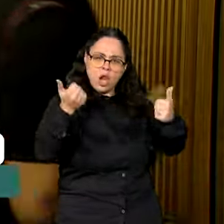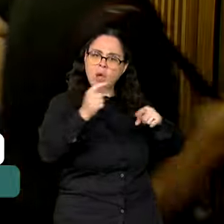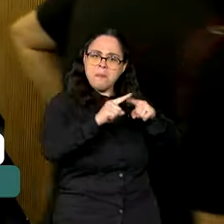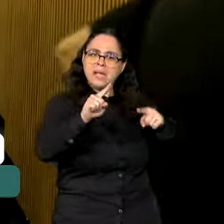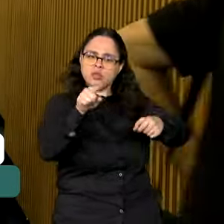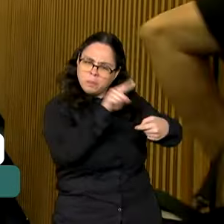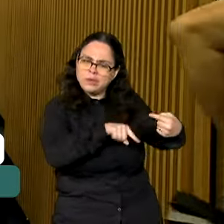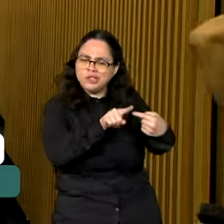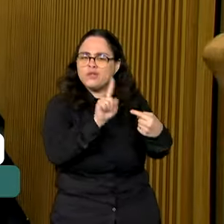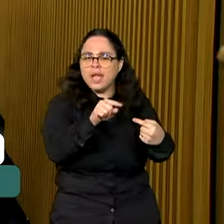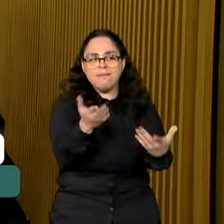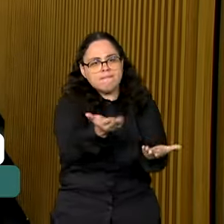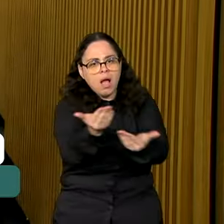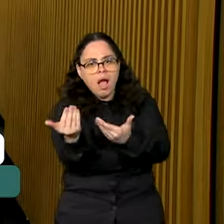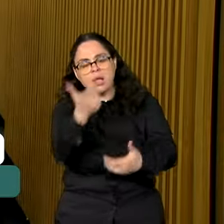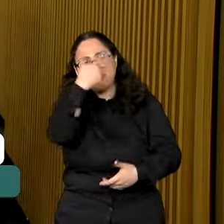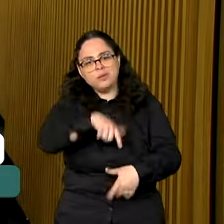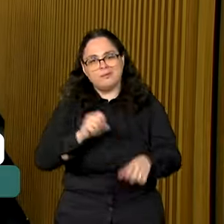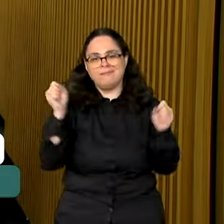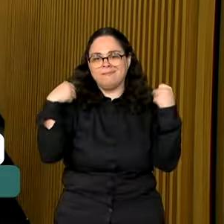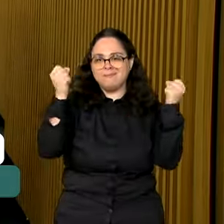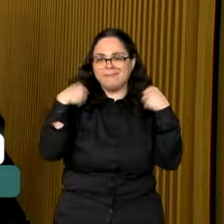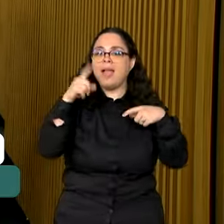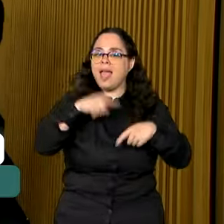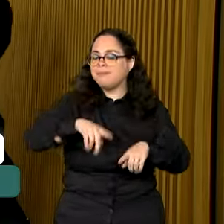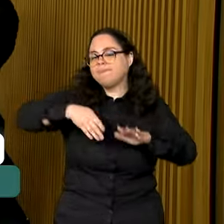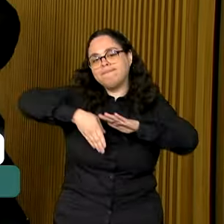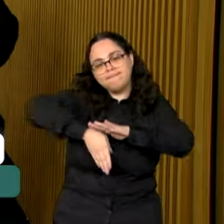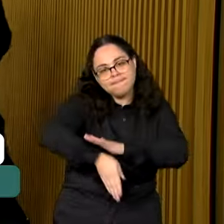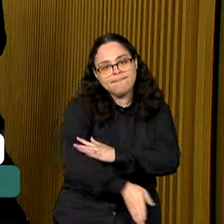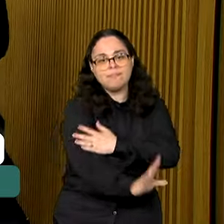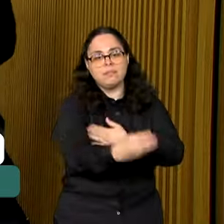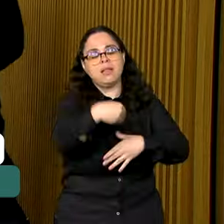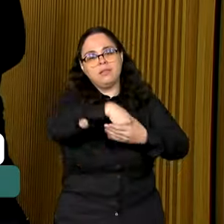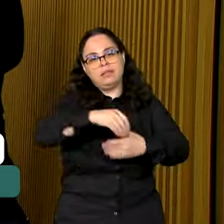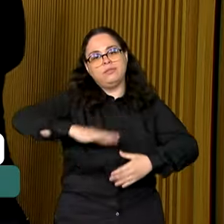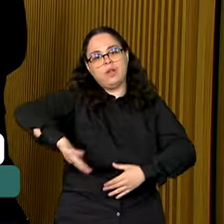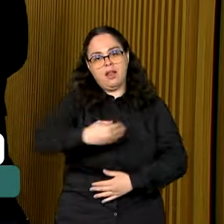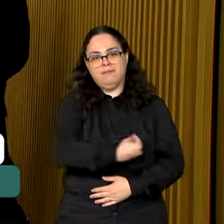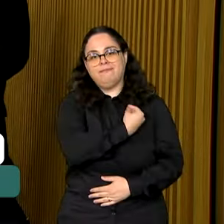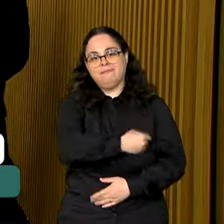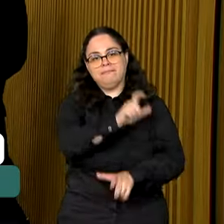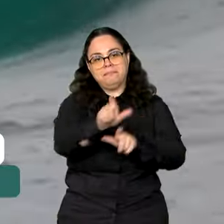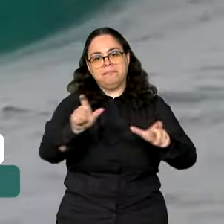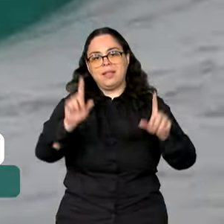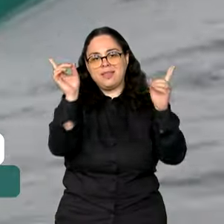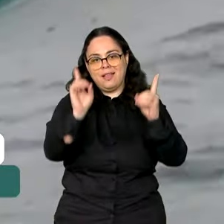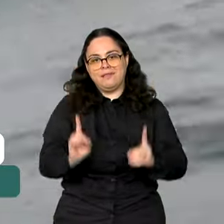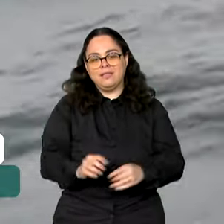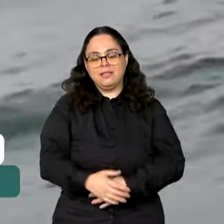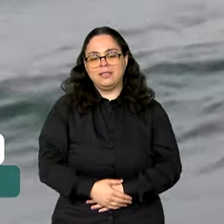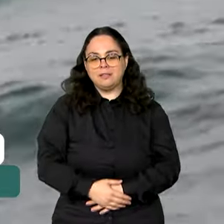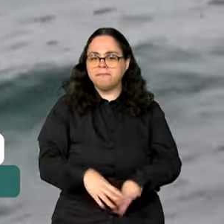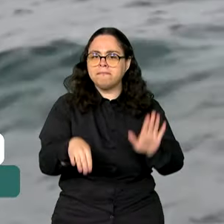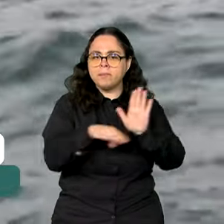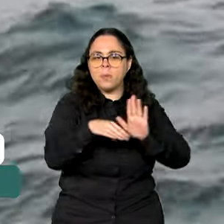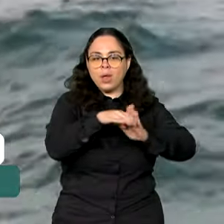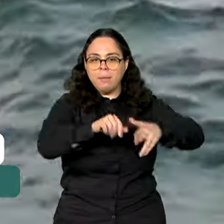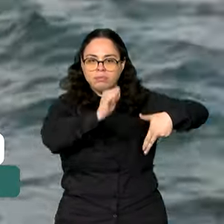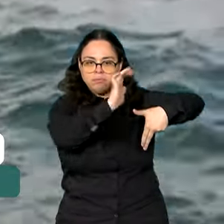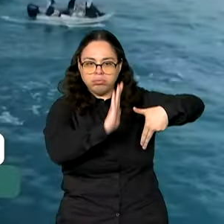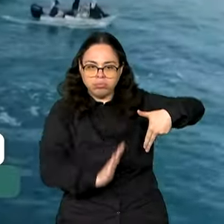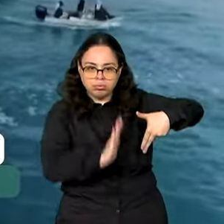Mas o a gente busca é fazer com que a atividade física seja algo constante dentro da vida das pessoas com deficiência. Já o programa Maré